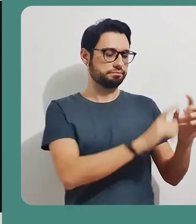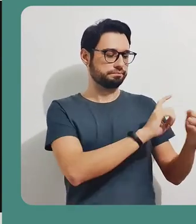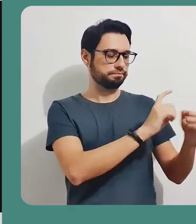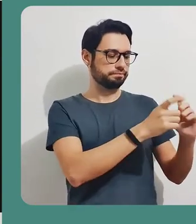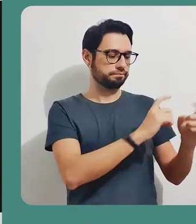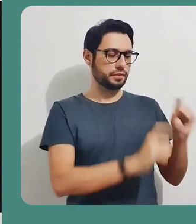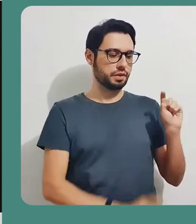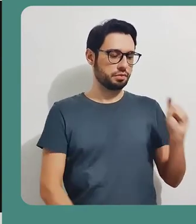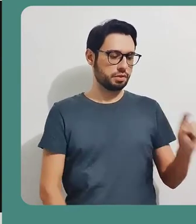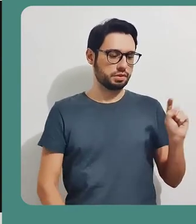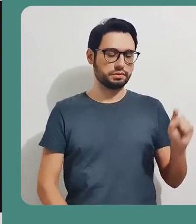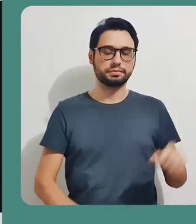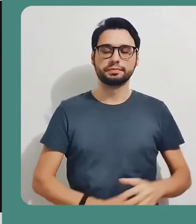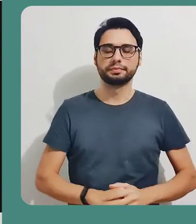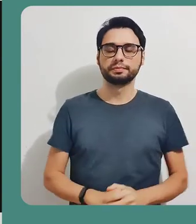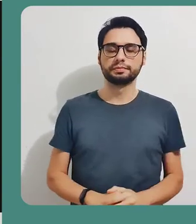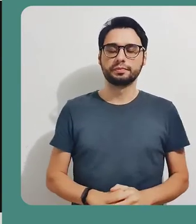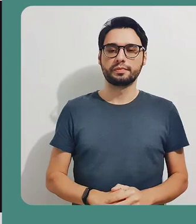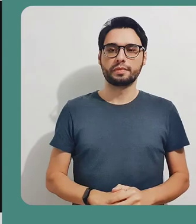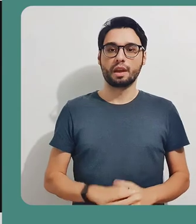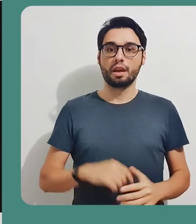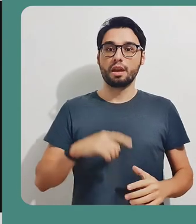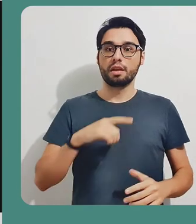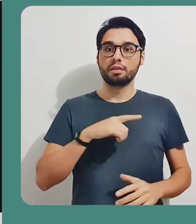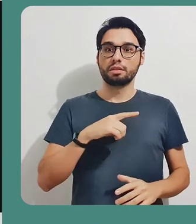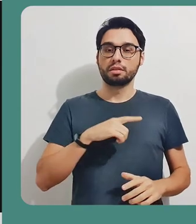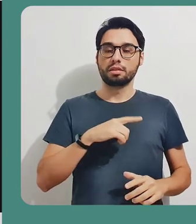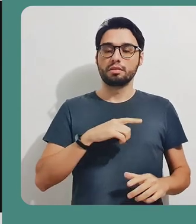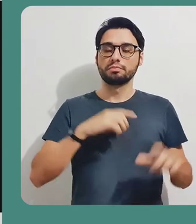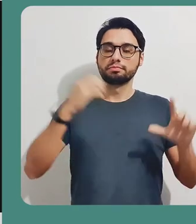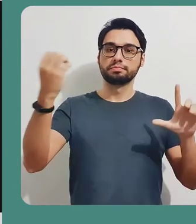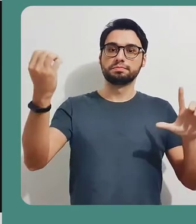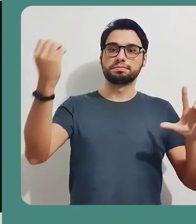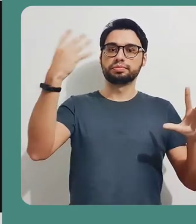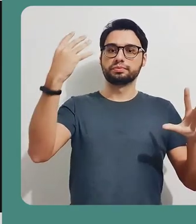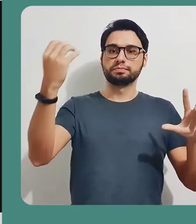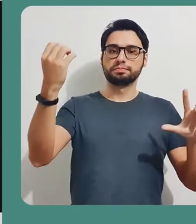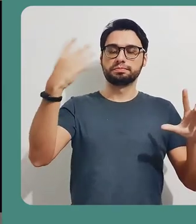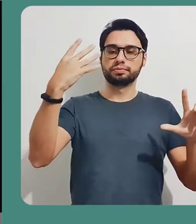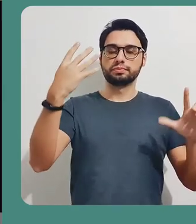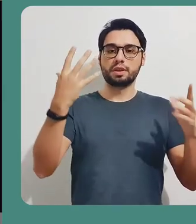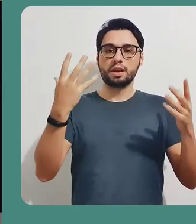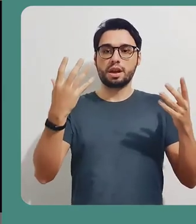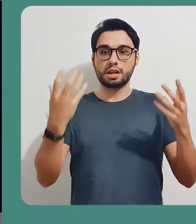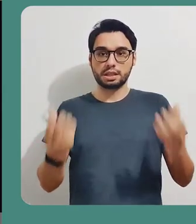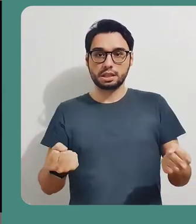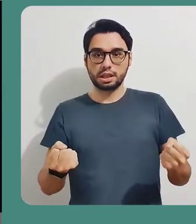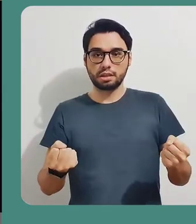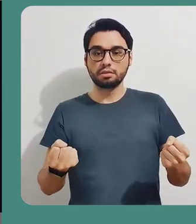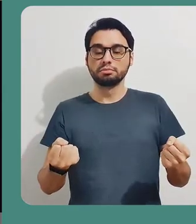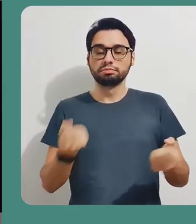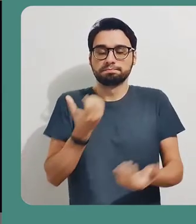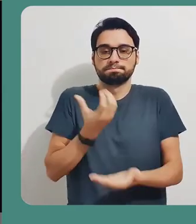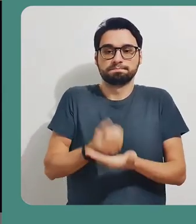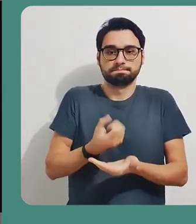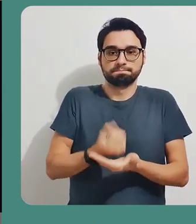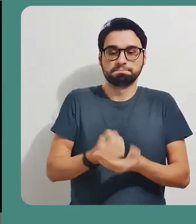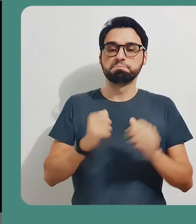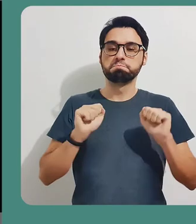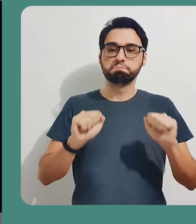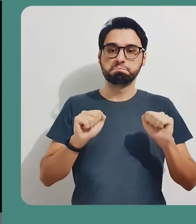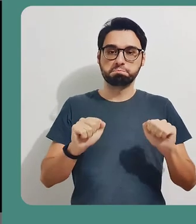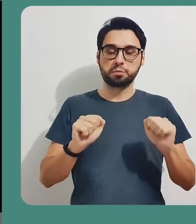gravar a reunião. Então, clicando aqui nesta opção de gravar reunião, vai aparecer uma